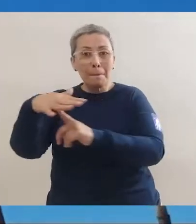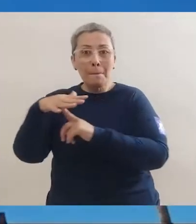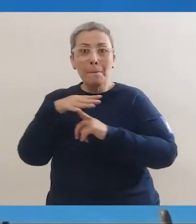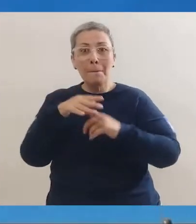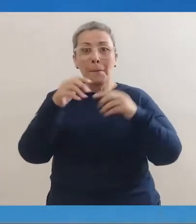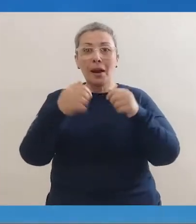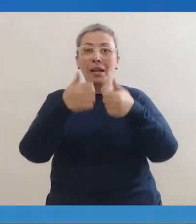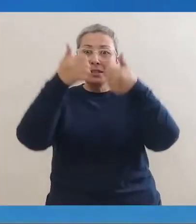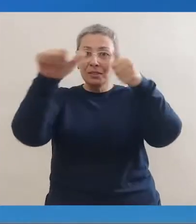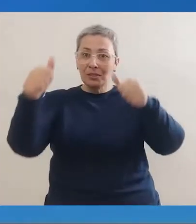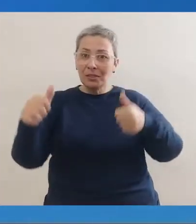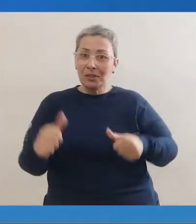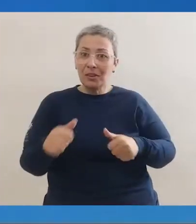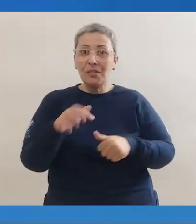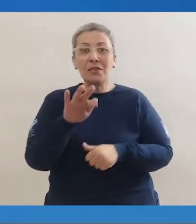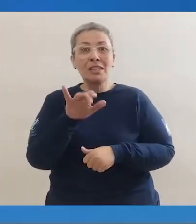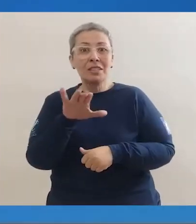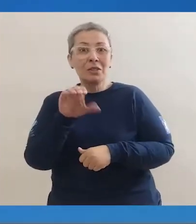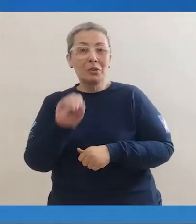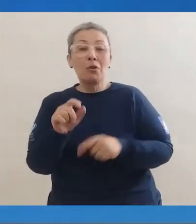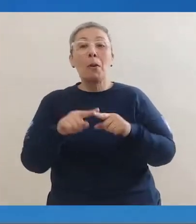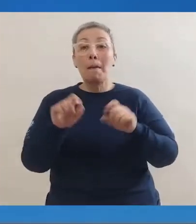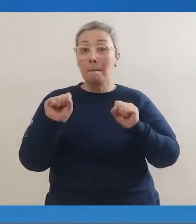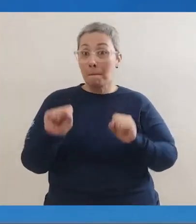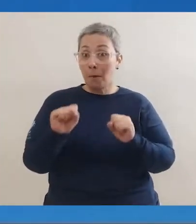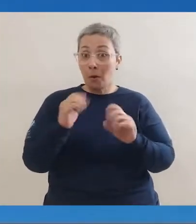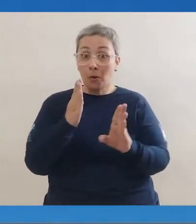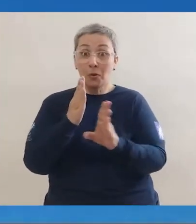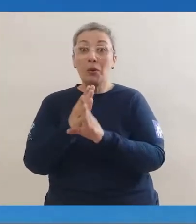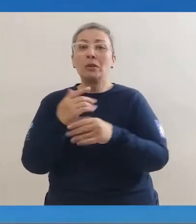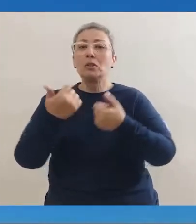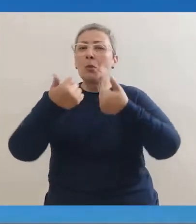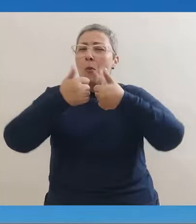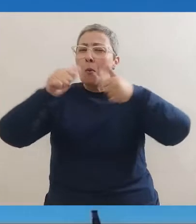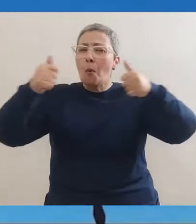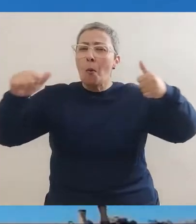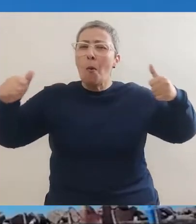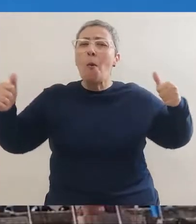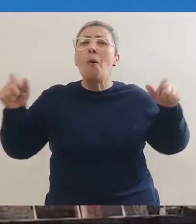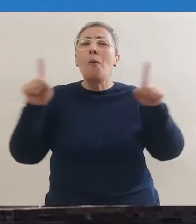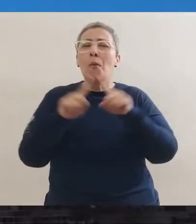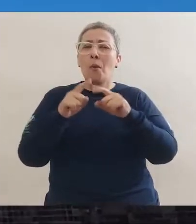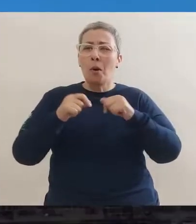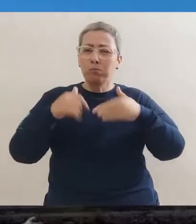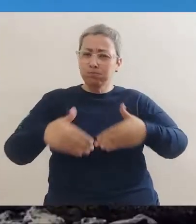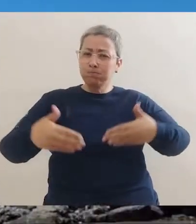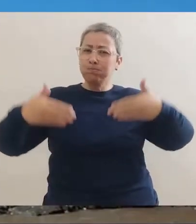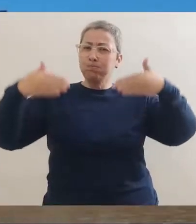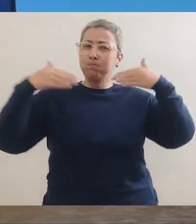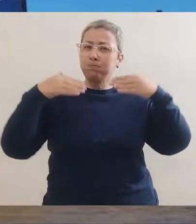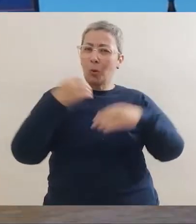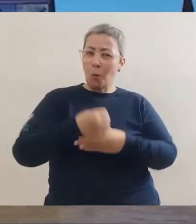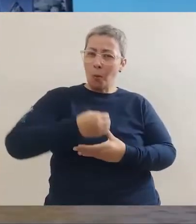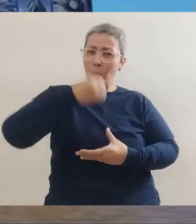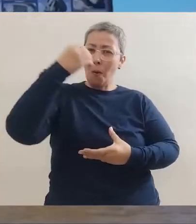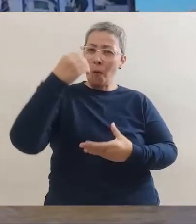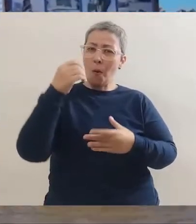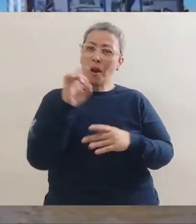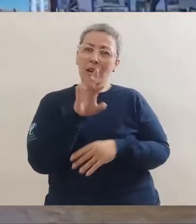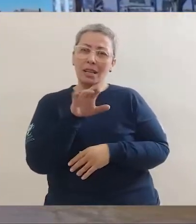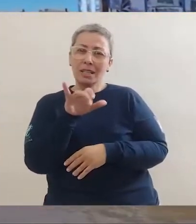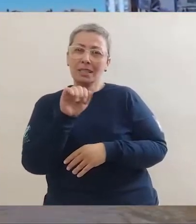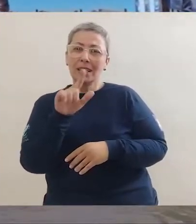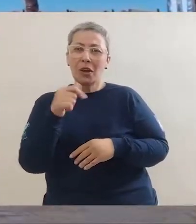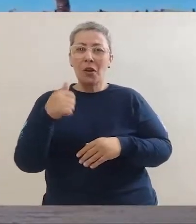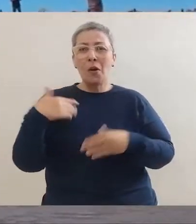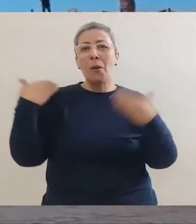o Parque de Esculturas de Francisco Brenan. Lá podemos encontrar a enorme, imponente torre